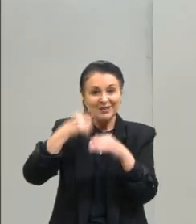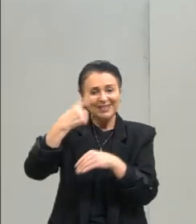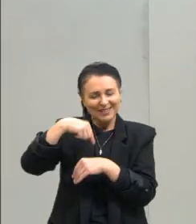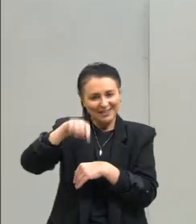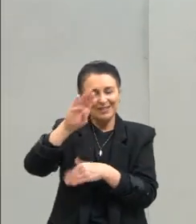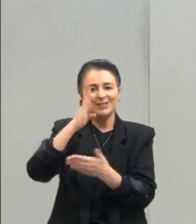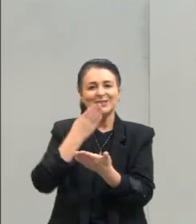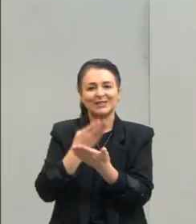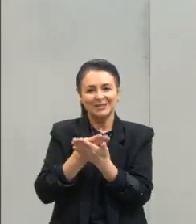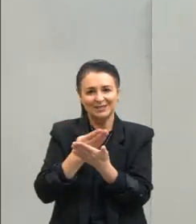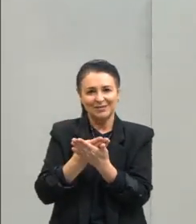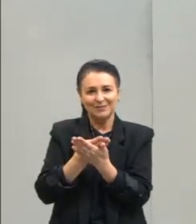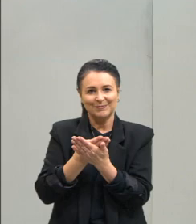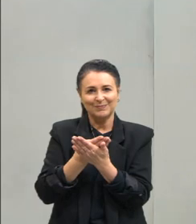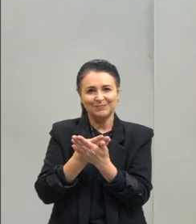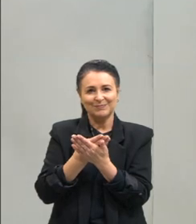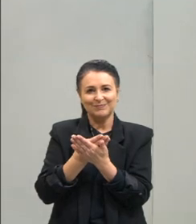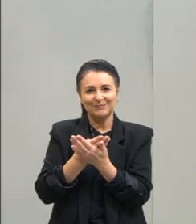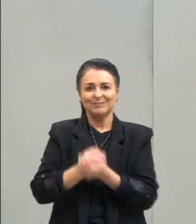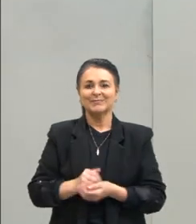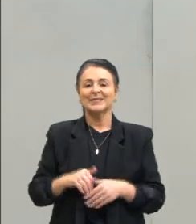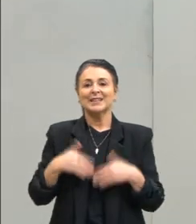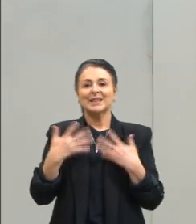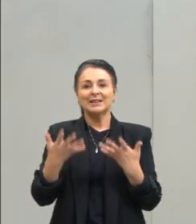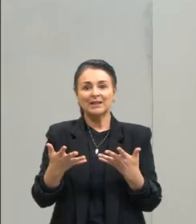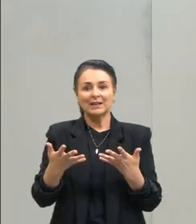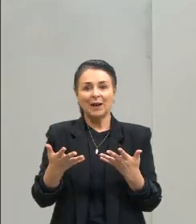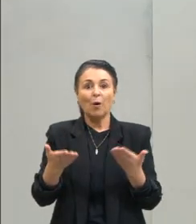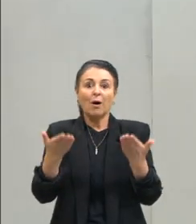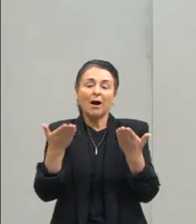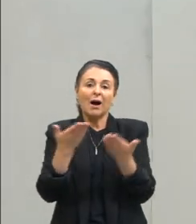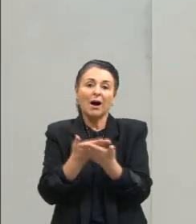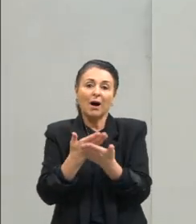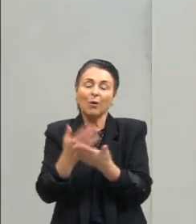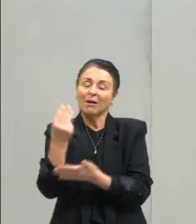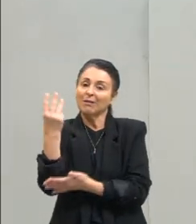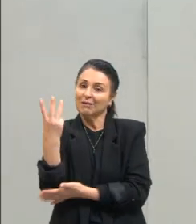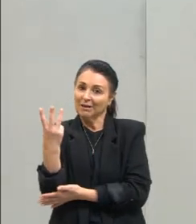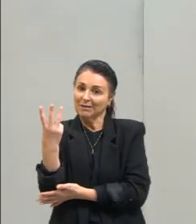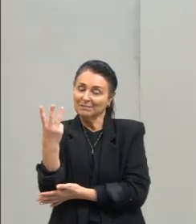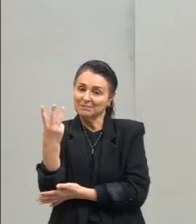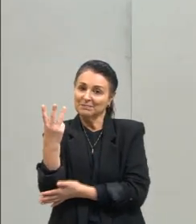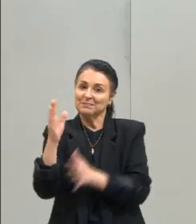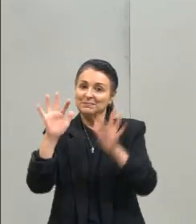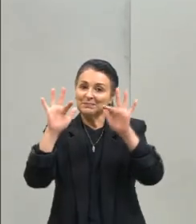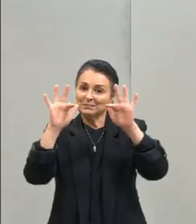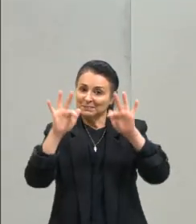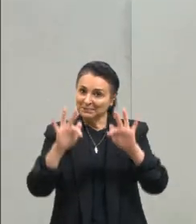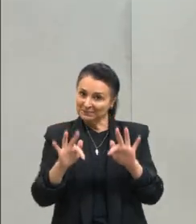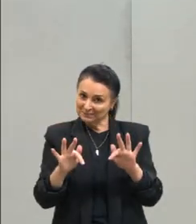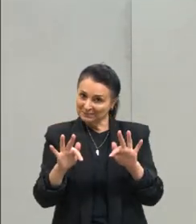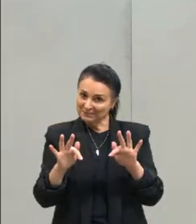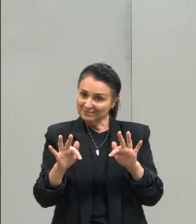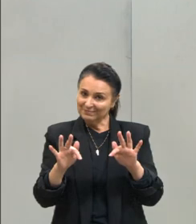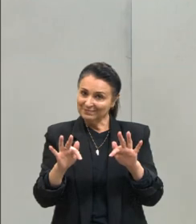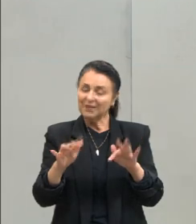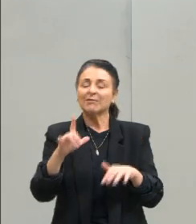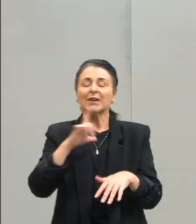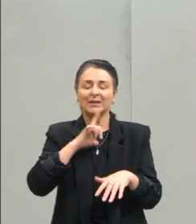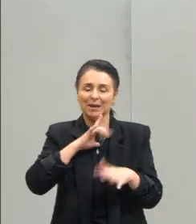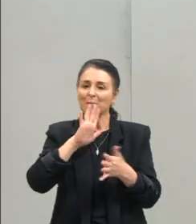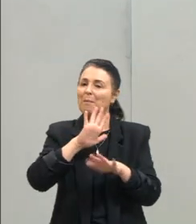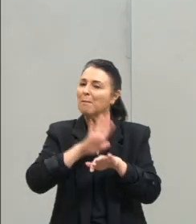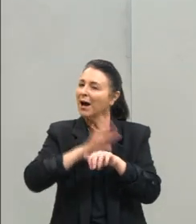aulas né nas nossas próximas aulas então a nossa aula 3 é isso a gente vai ter mais